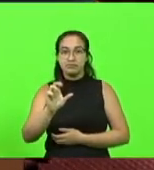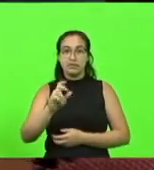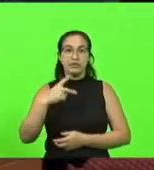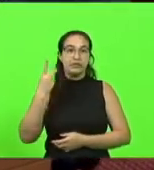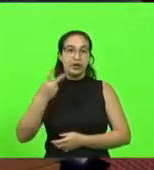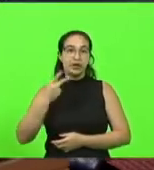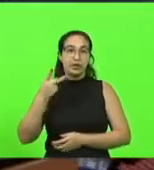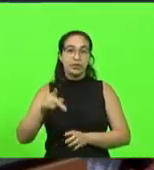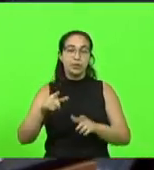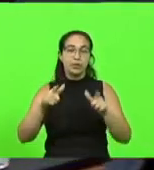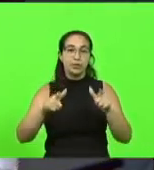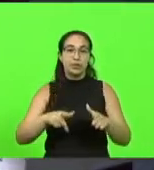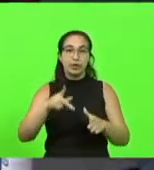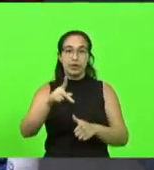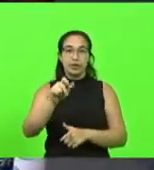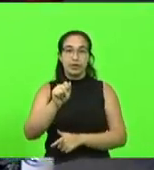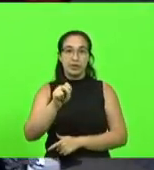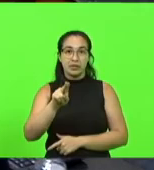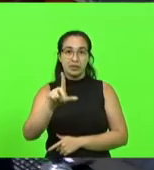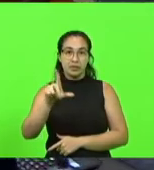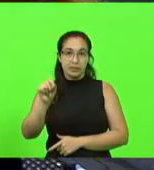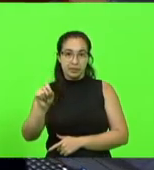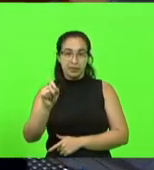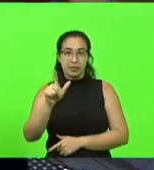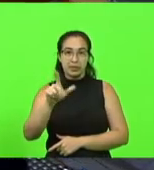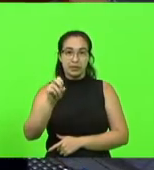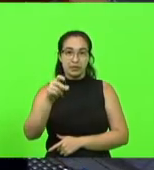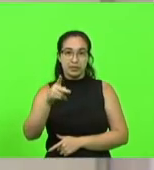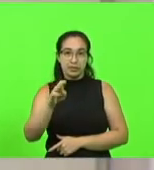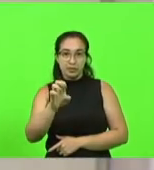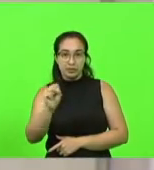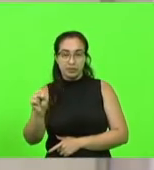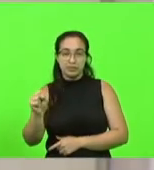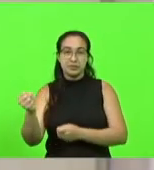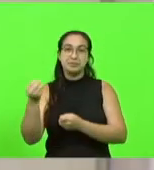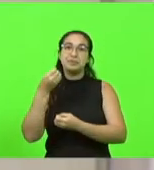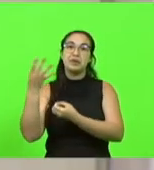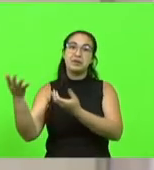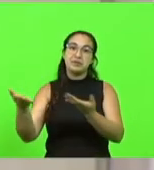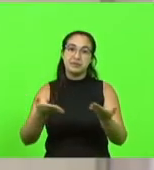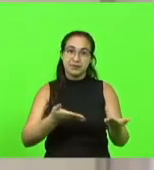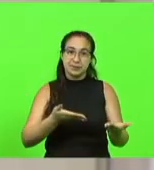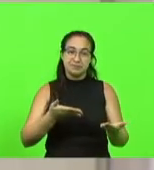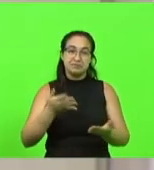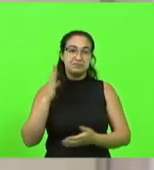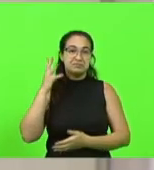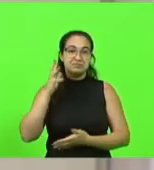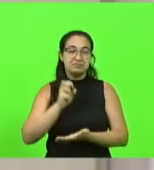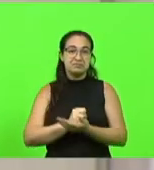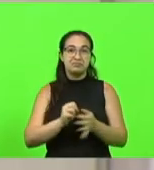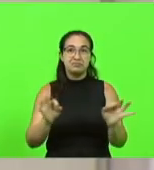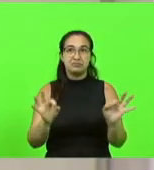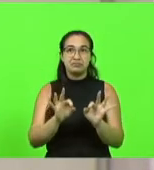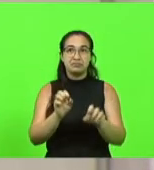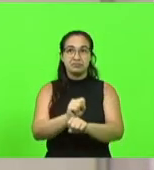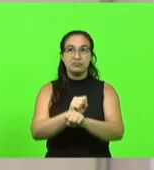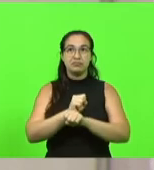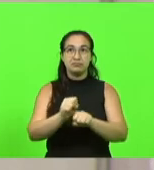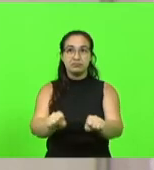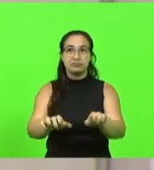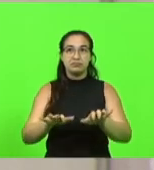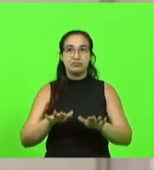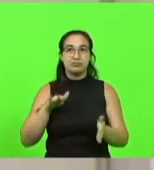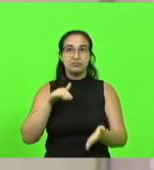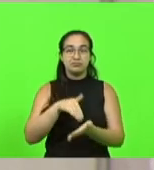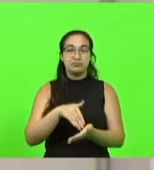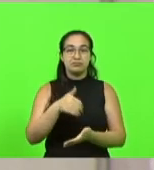obrigado deputada Paulinha seja Isaac não havendo mais oradores inscritos suspendo a presente sessão